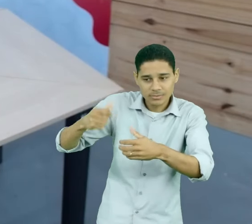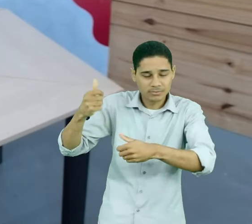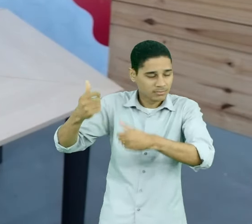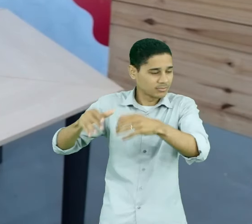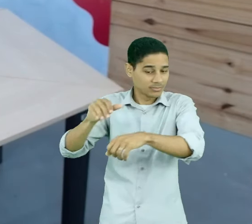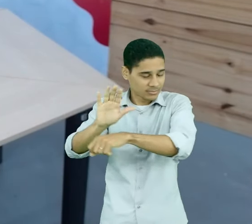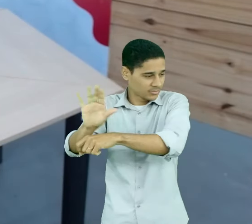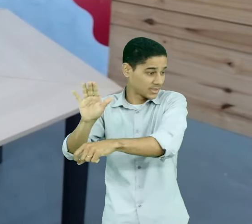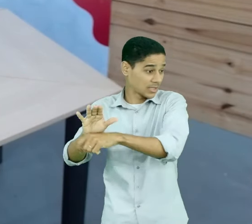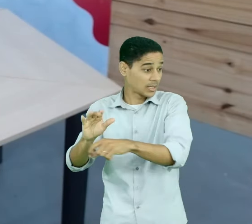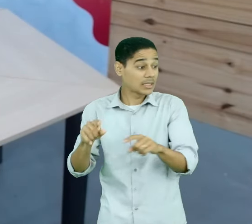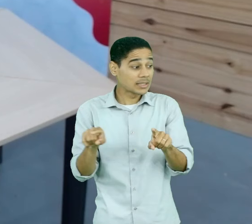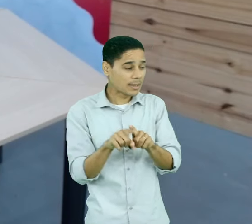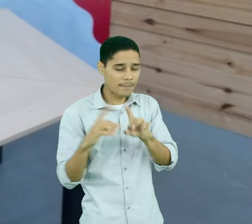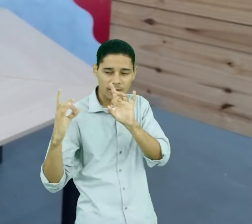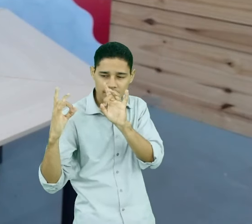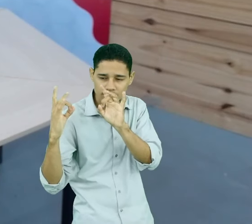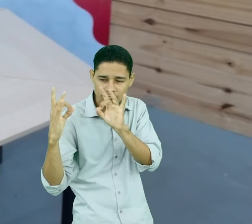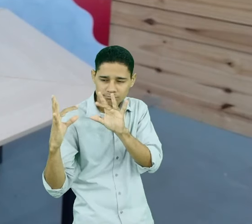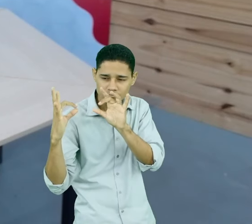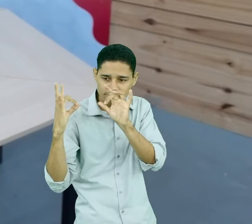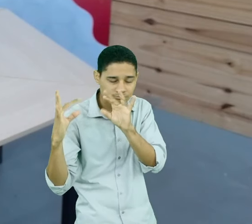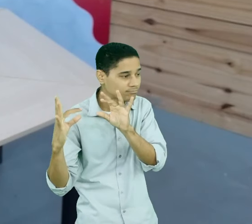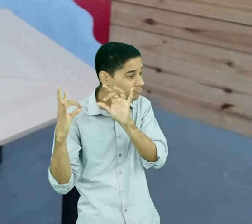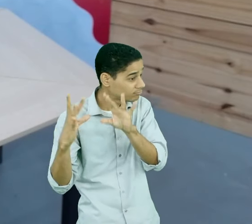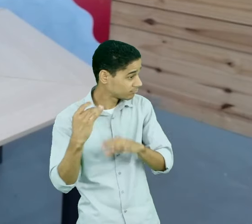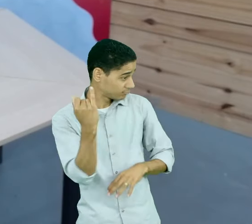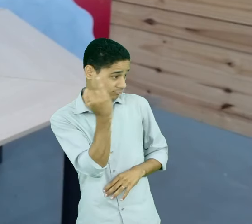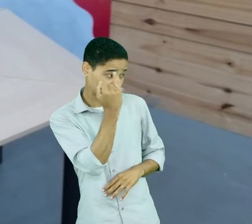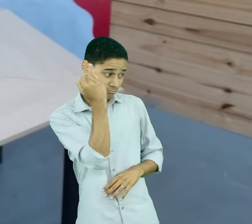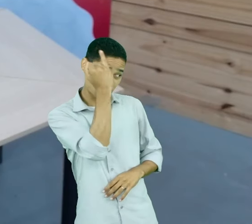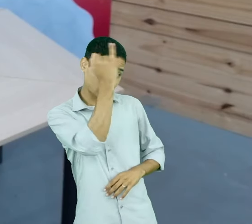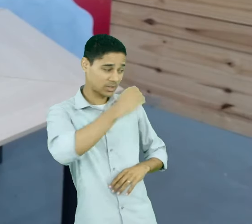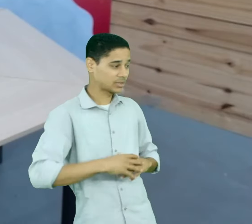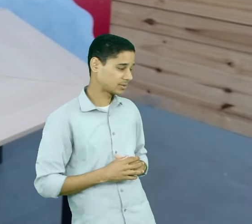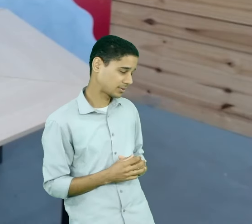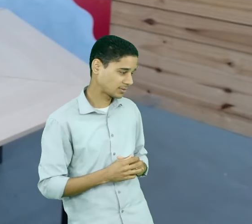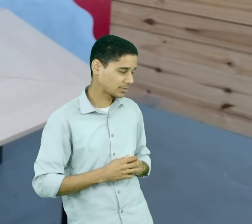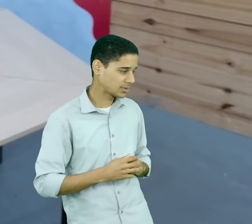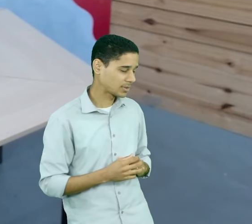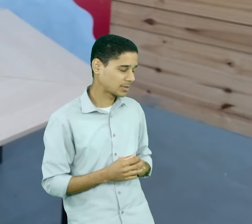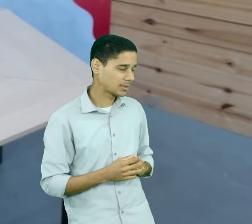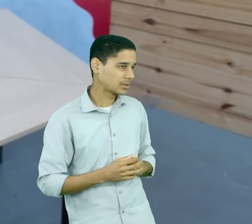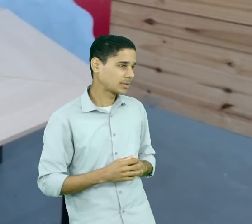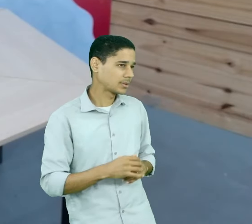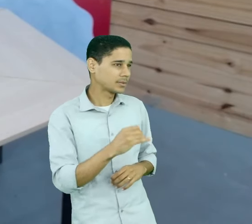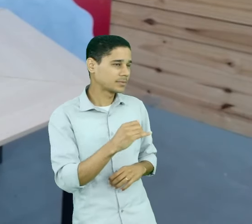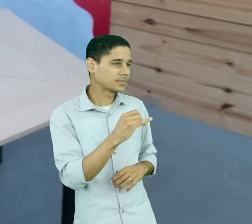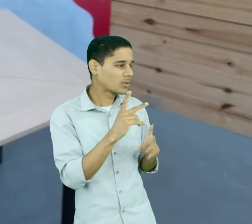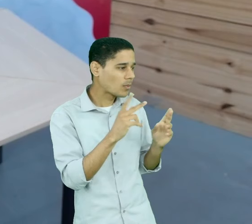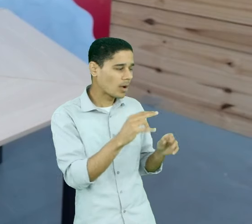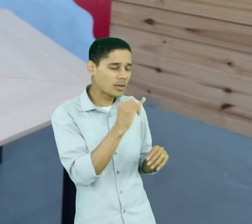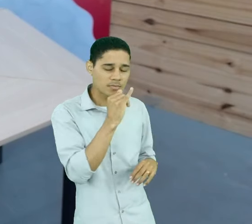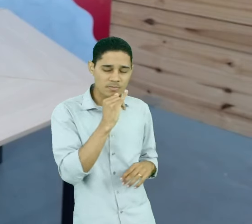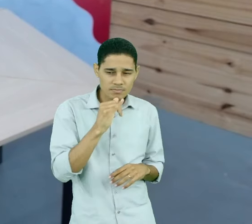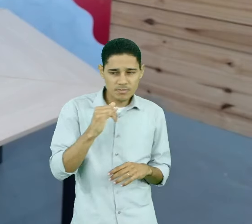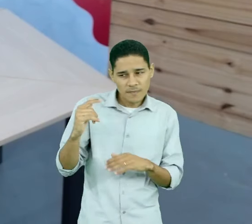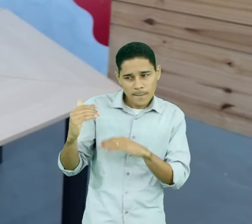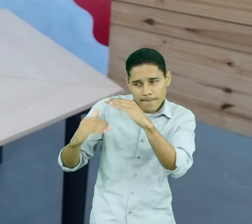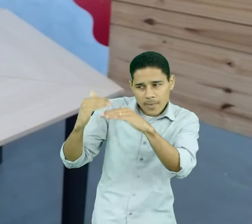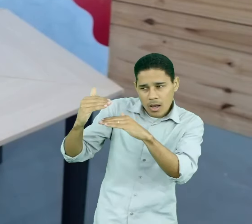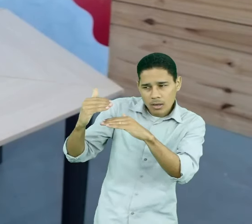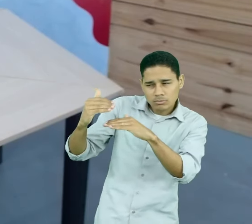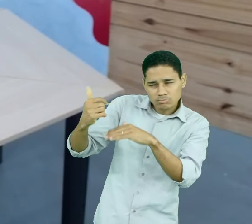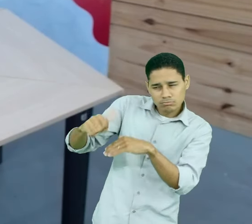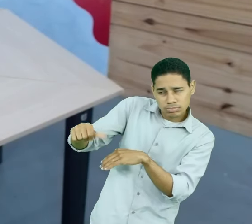altamente importante. Isso está muito associado com aquele subsistema de avaliação do desempenho, que